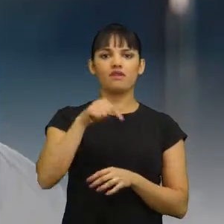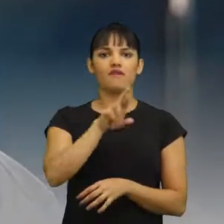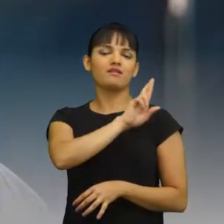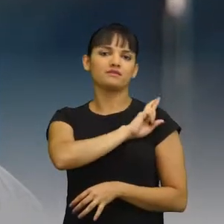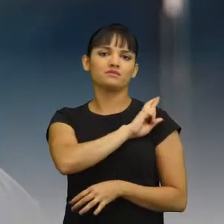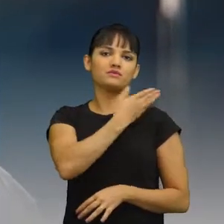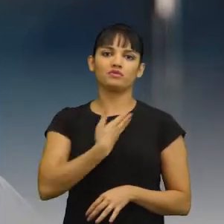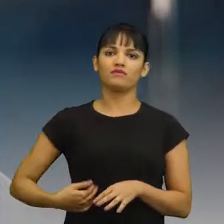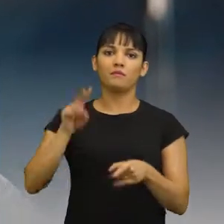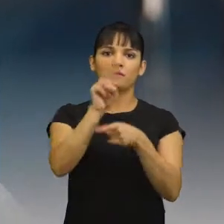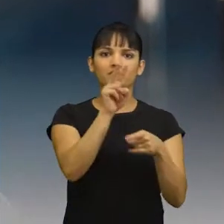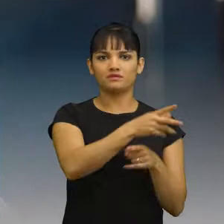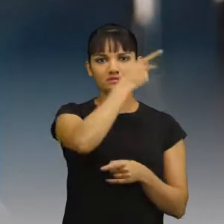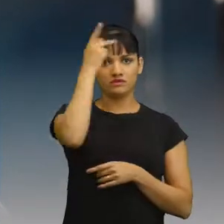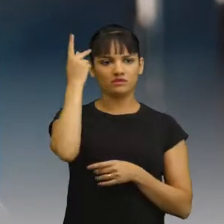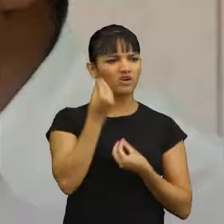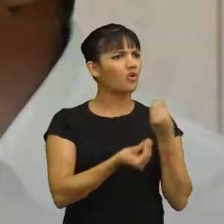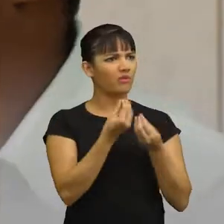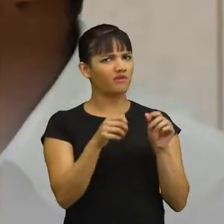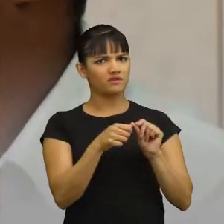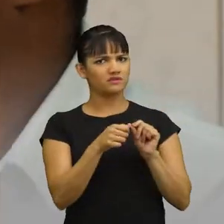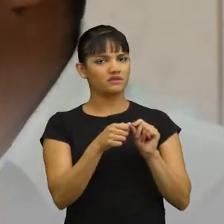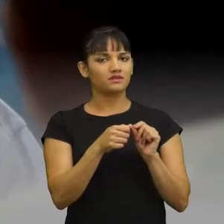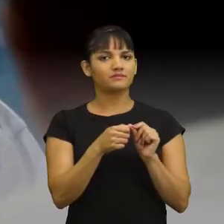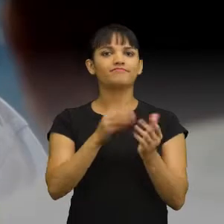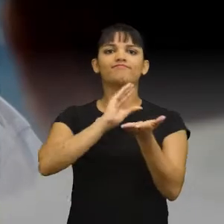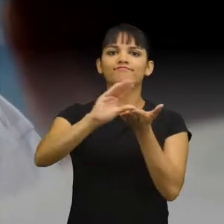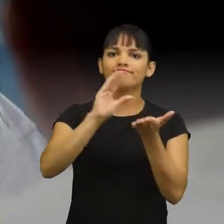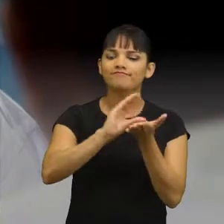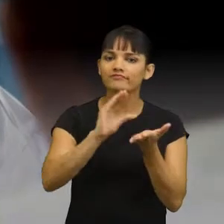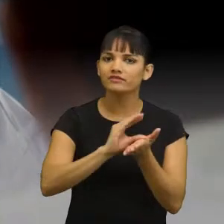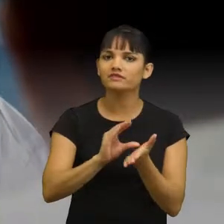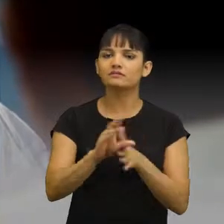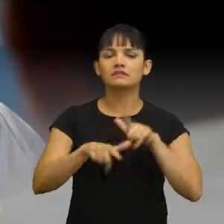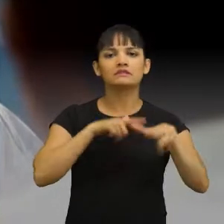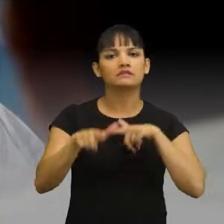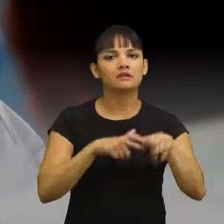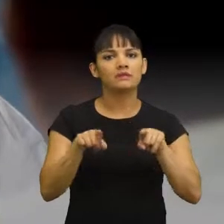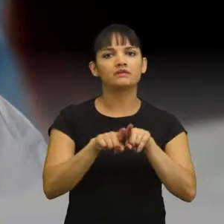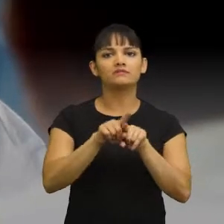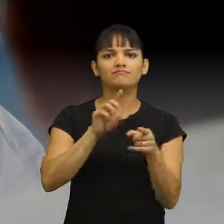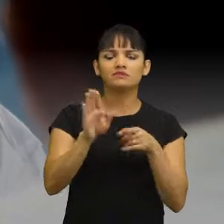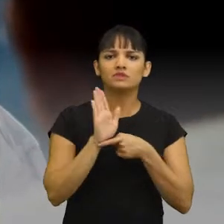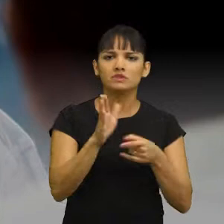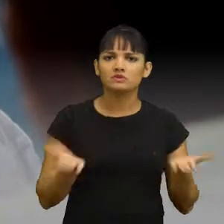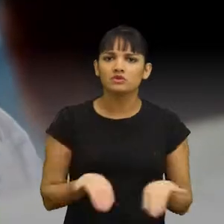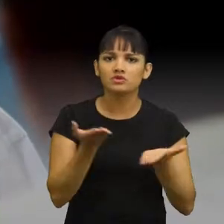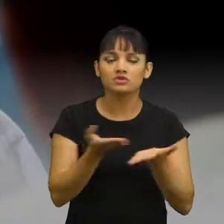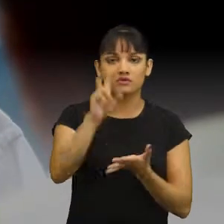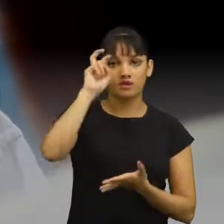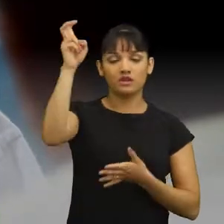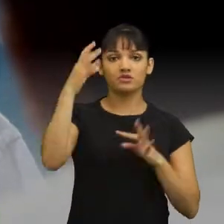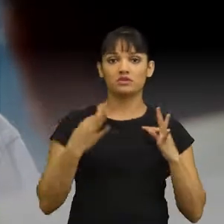responsabilidade do governo proteger as pessoas. Como você vai fazer isso? Investimentos em inteligência, tecnologia